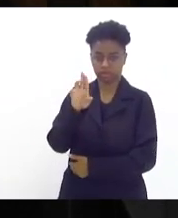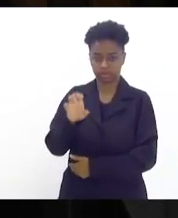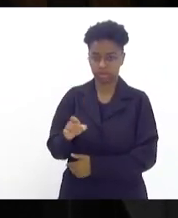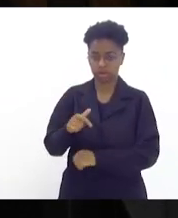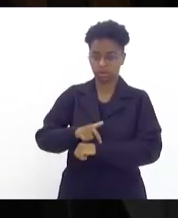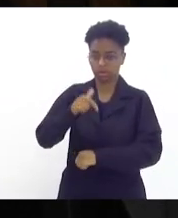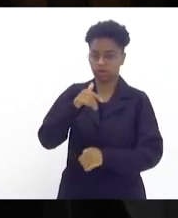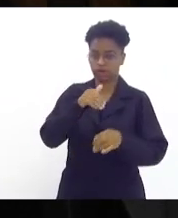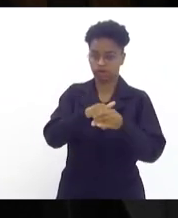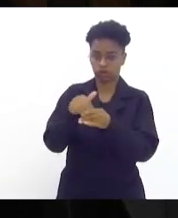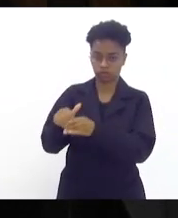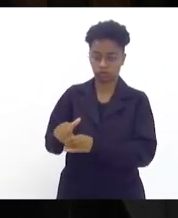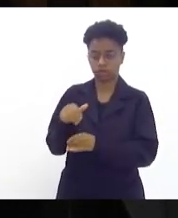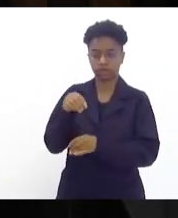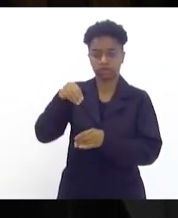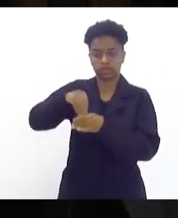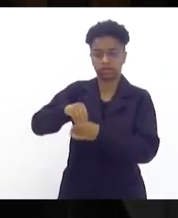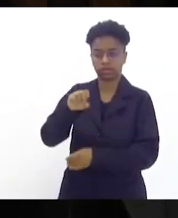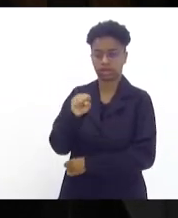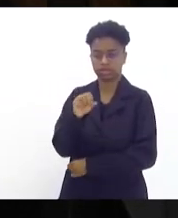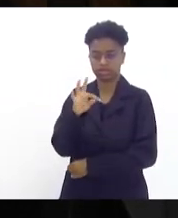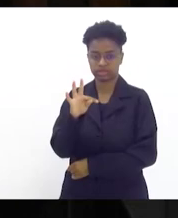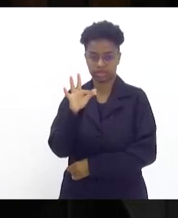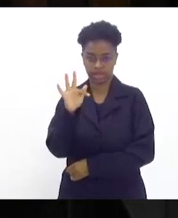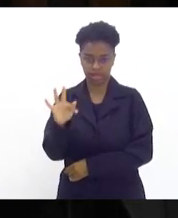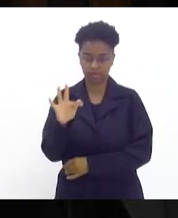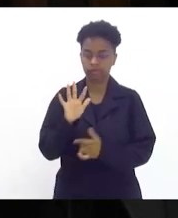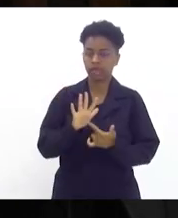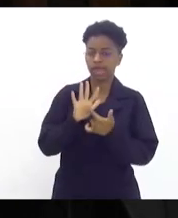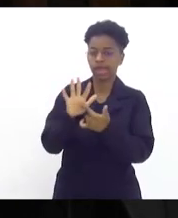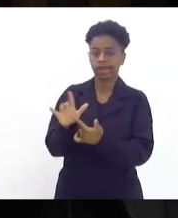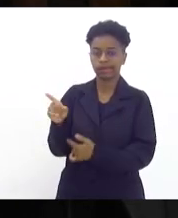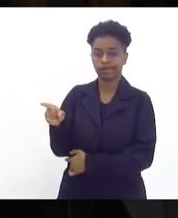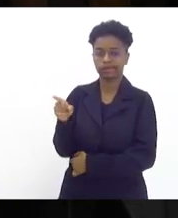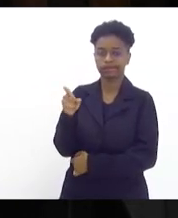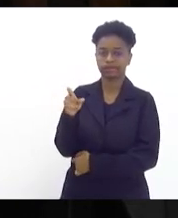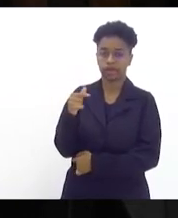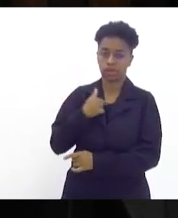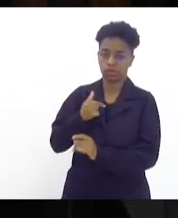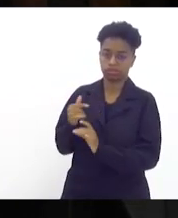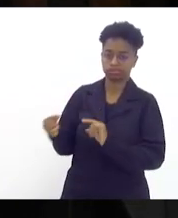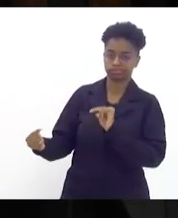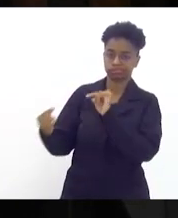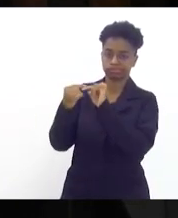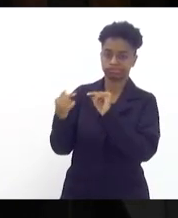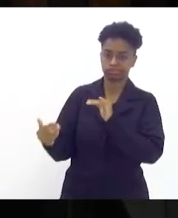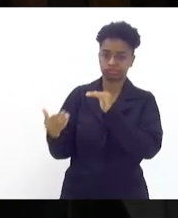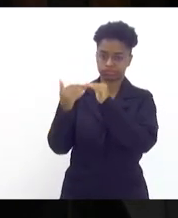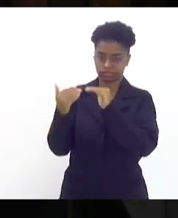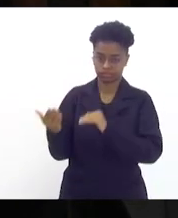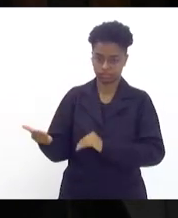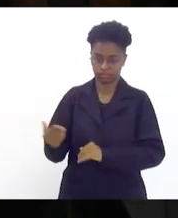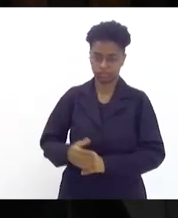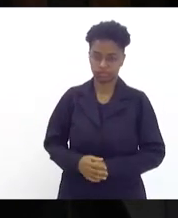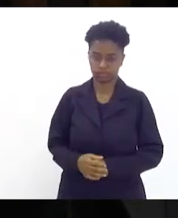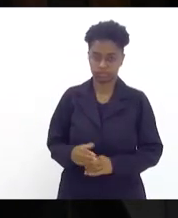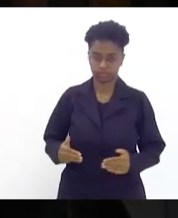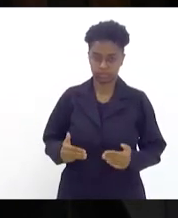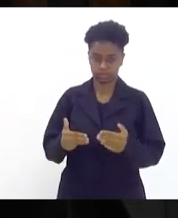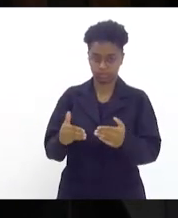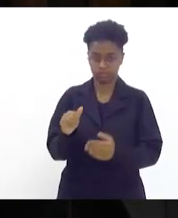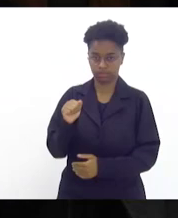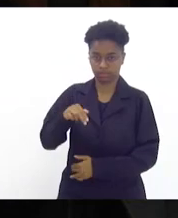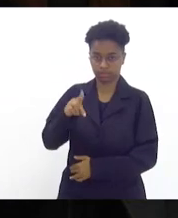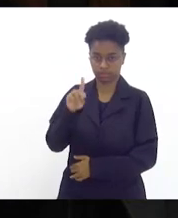matéria no Supremo Tribunal Federal e ele, faço dele as minhas palavras, o ministro André Mendonça